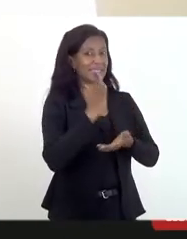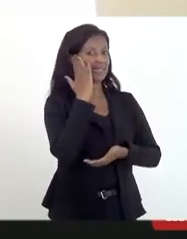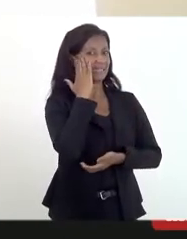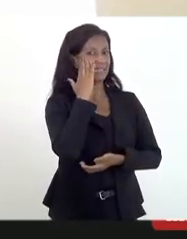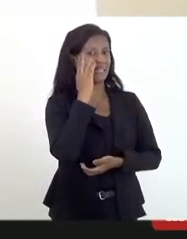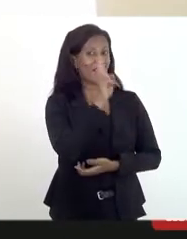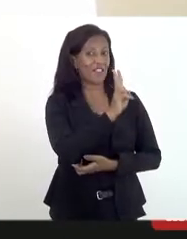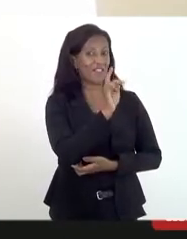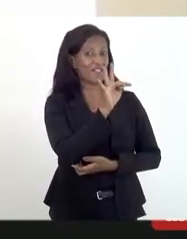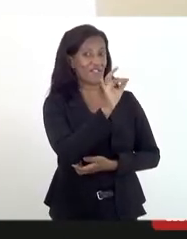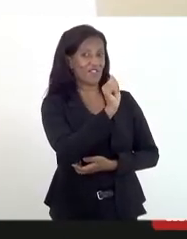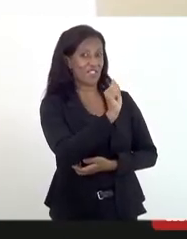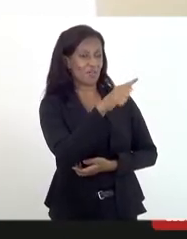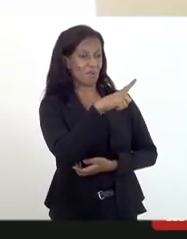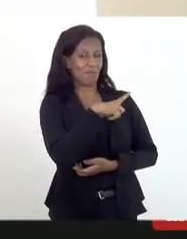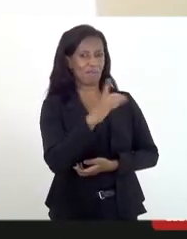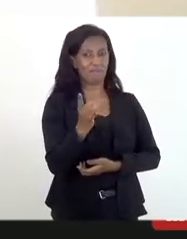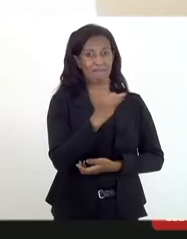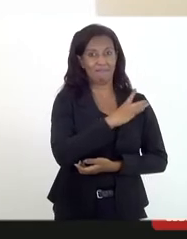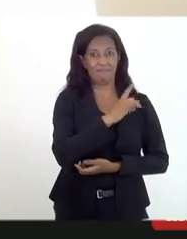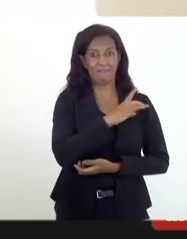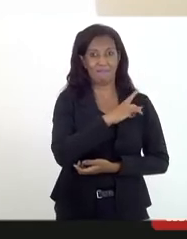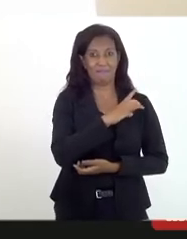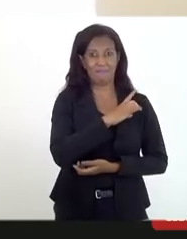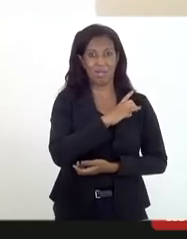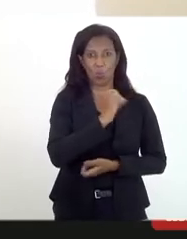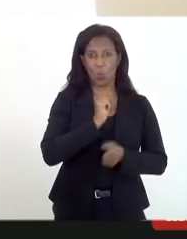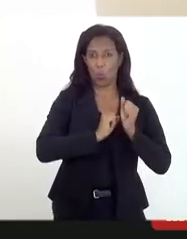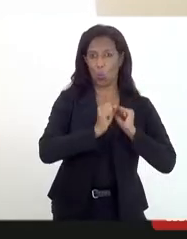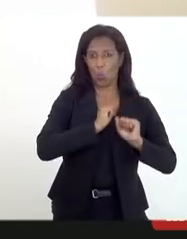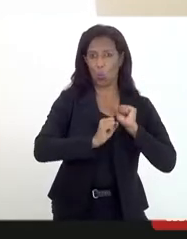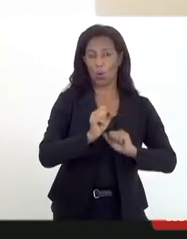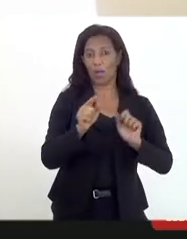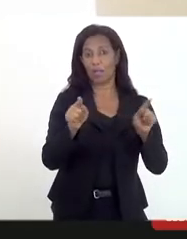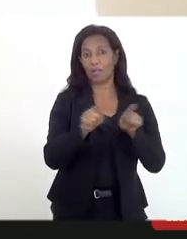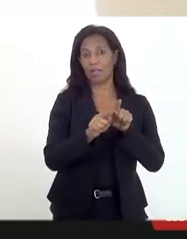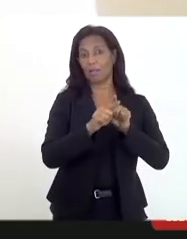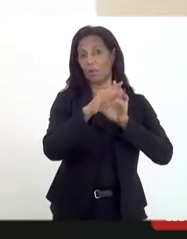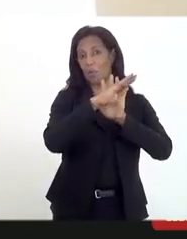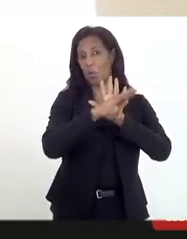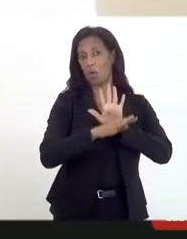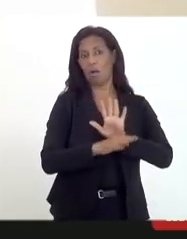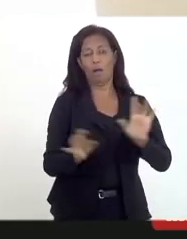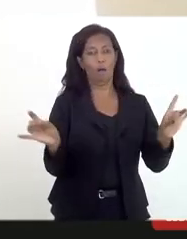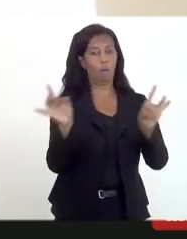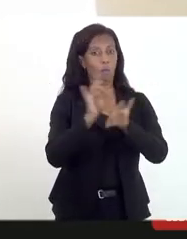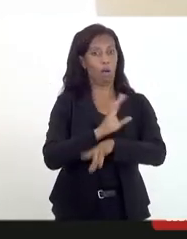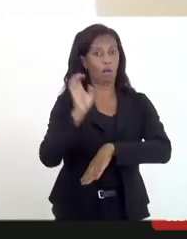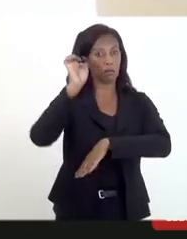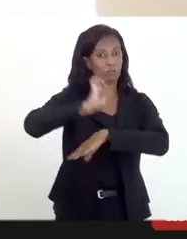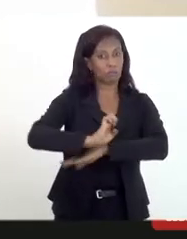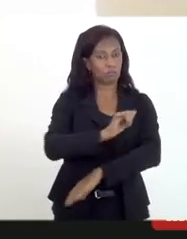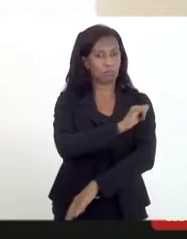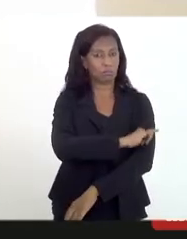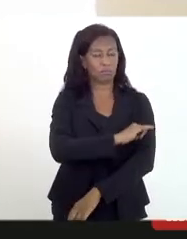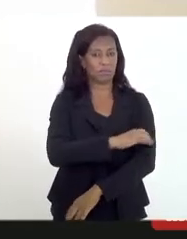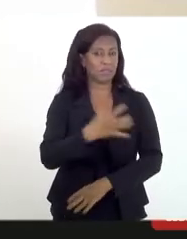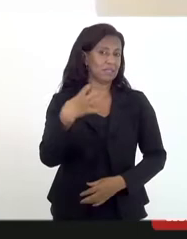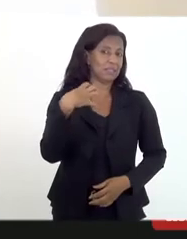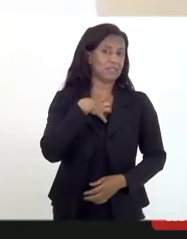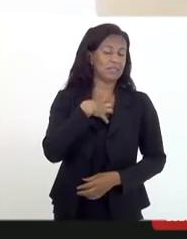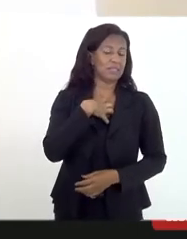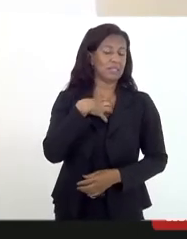vítimas têm medo e muito receio e ainda o programa não está consolidado do Estado do Rio de Janeiro, se sentem